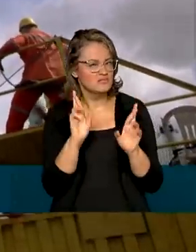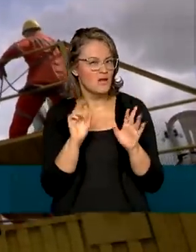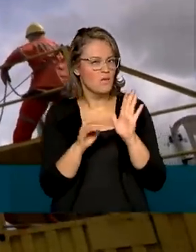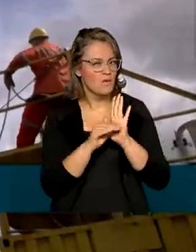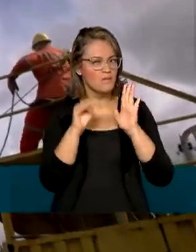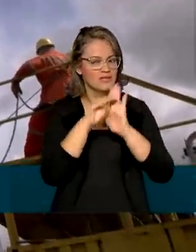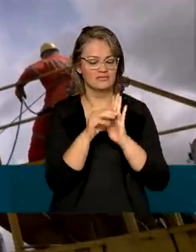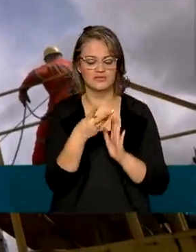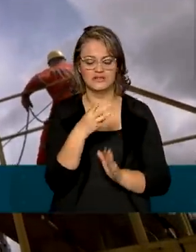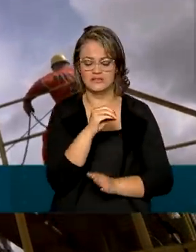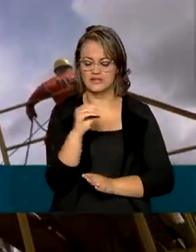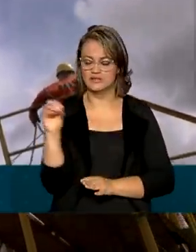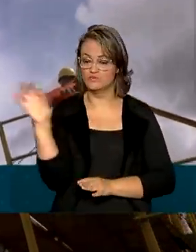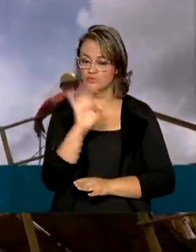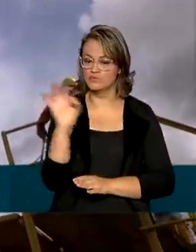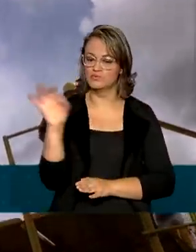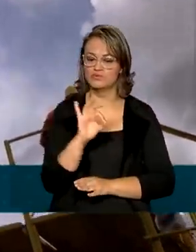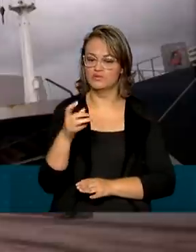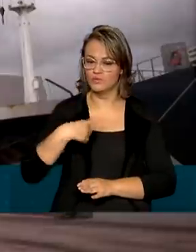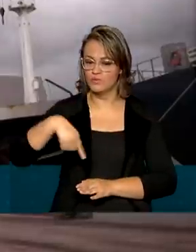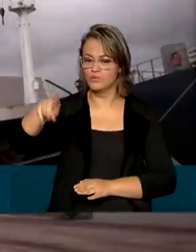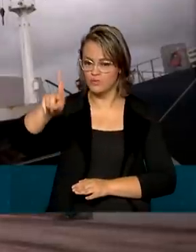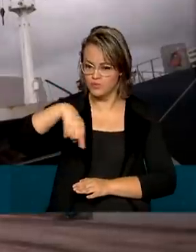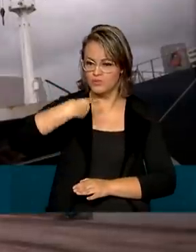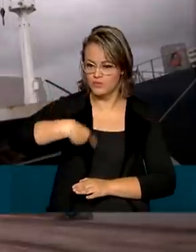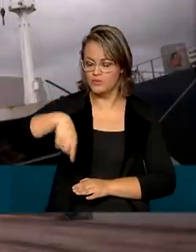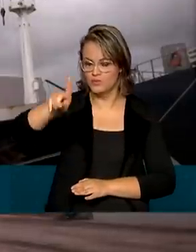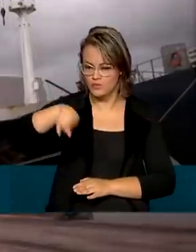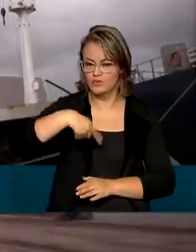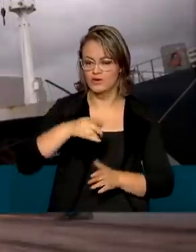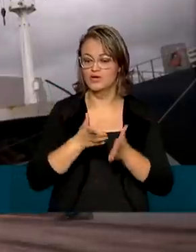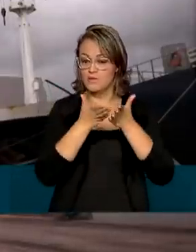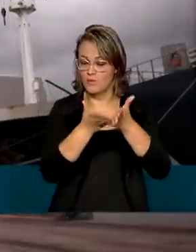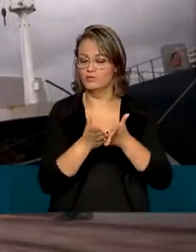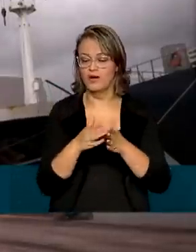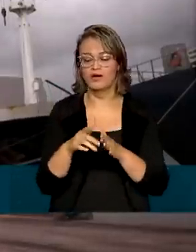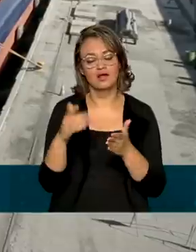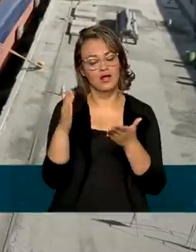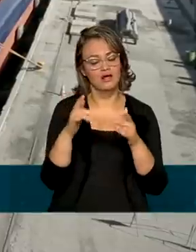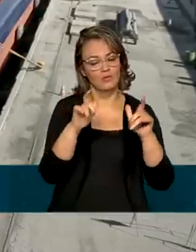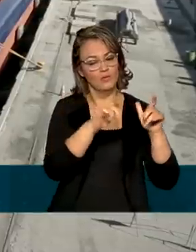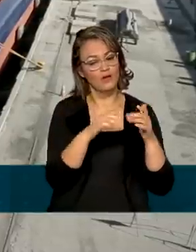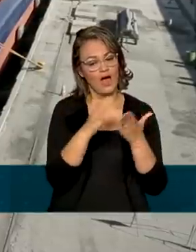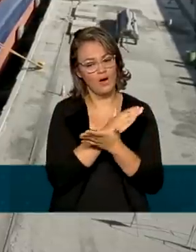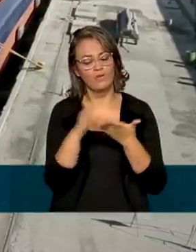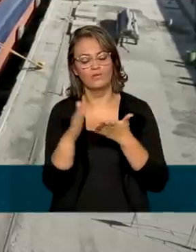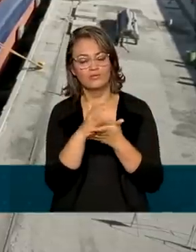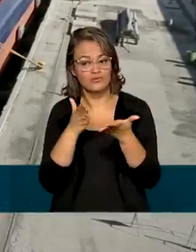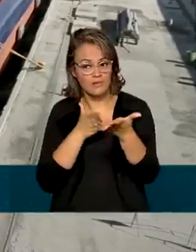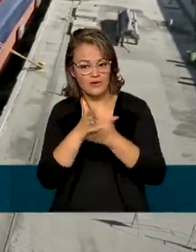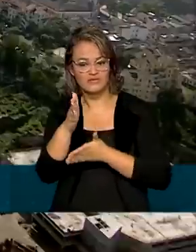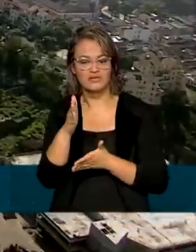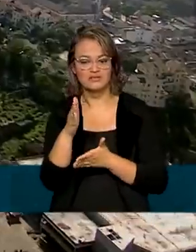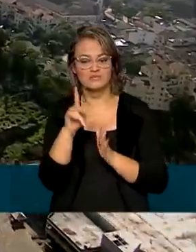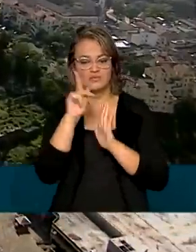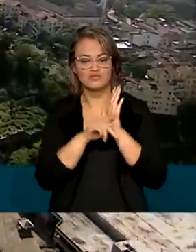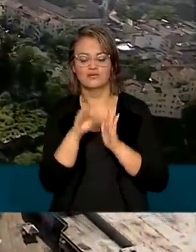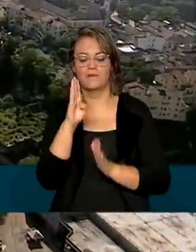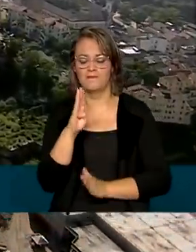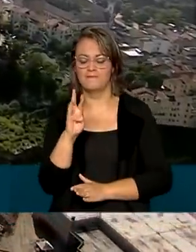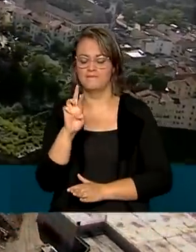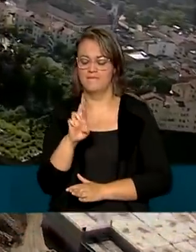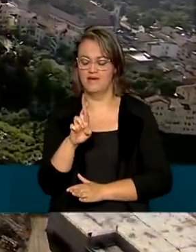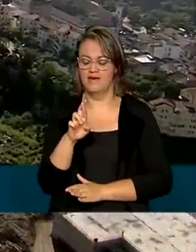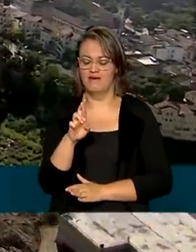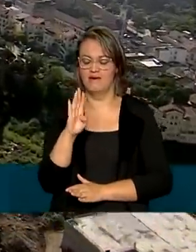% na movimentação portuária em algumas regiões, com a aprovação do BR do Mar, programa